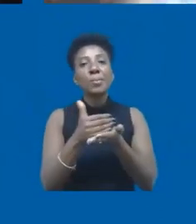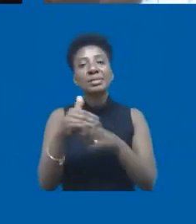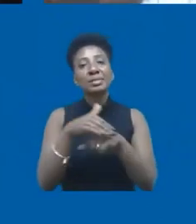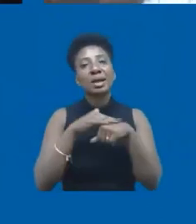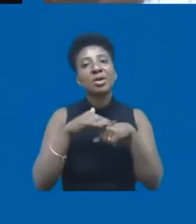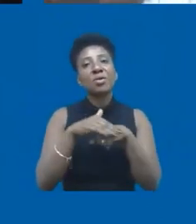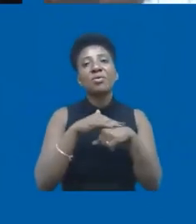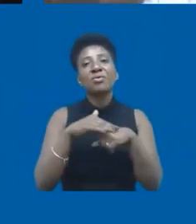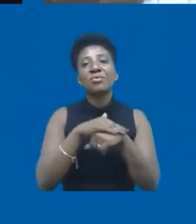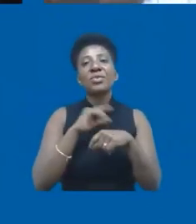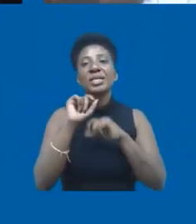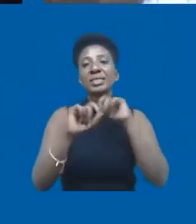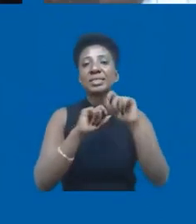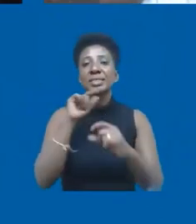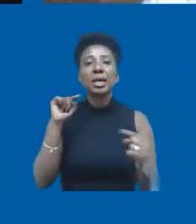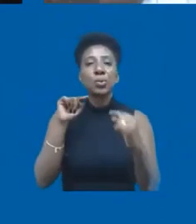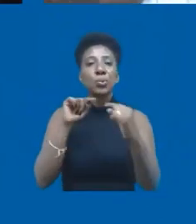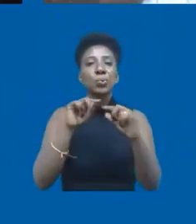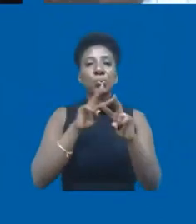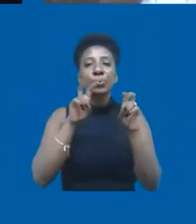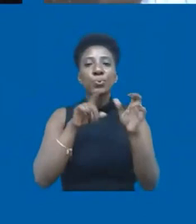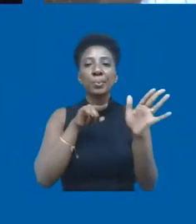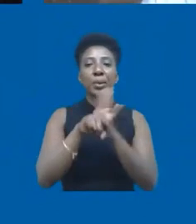sobre a pergunta do nosso evento.